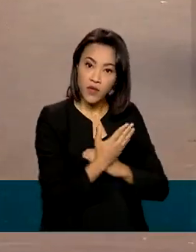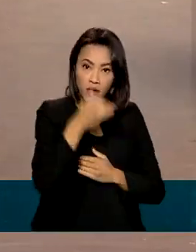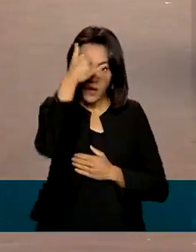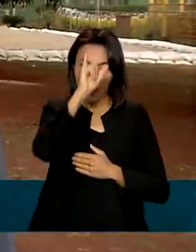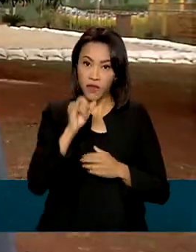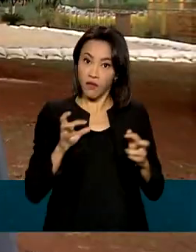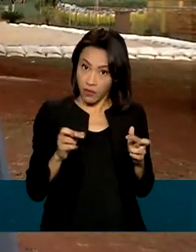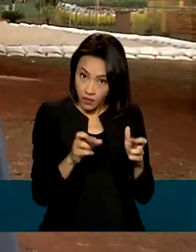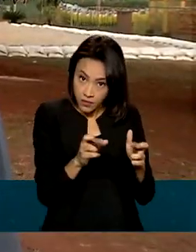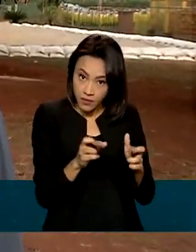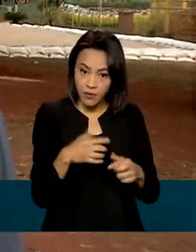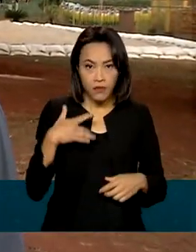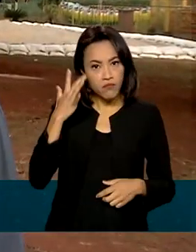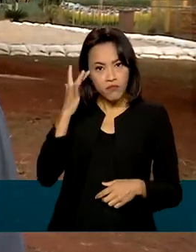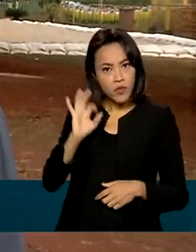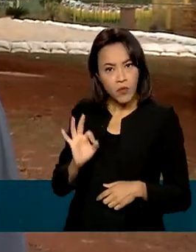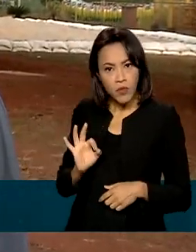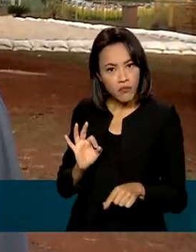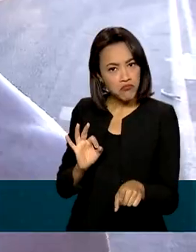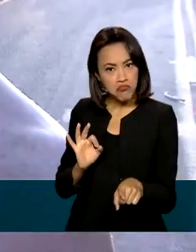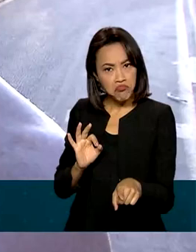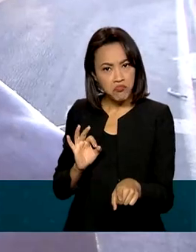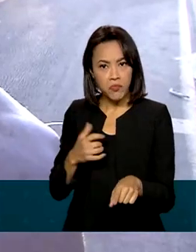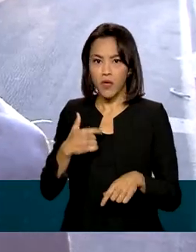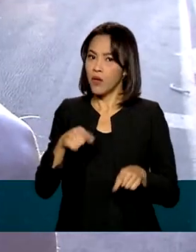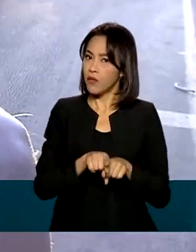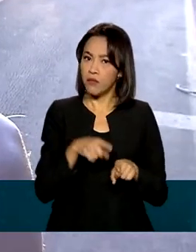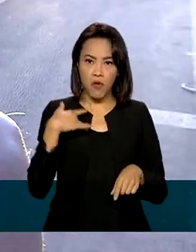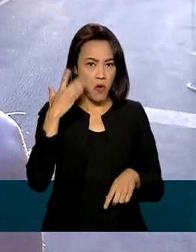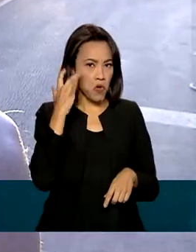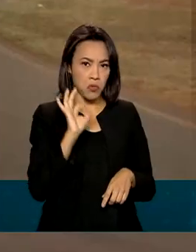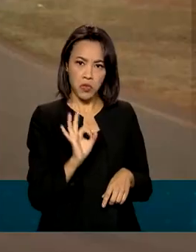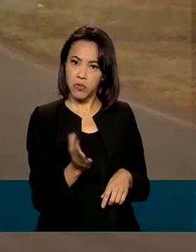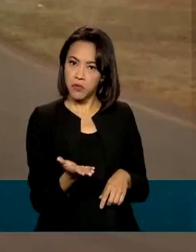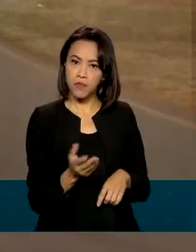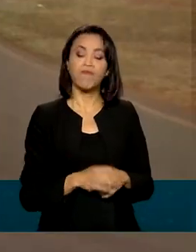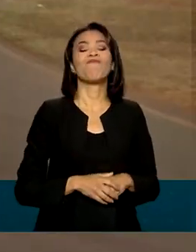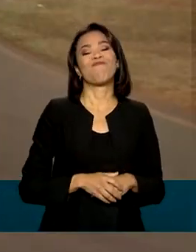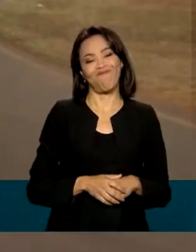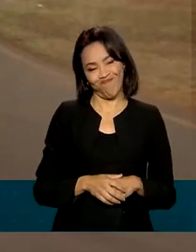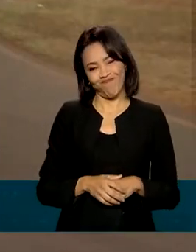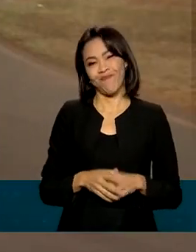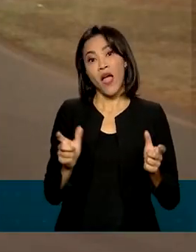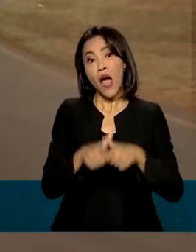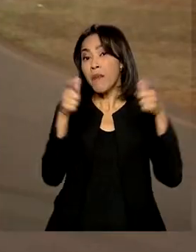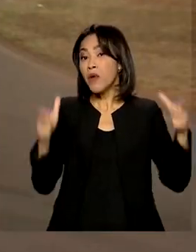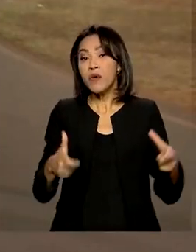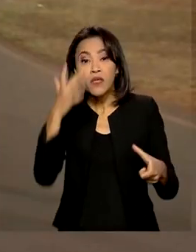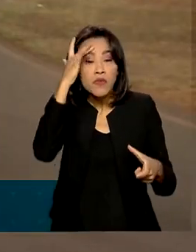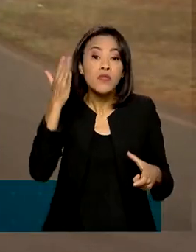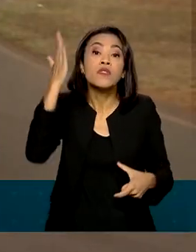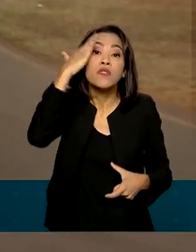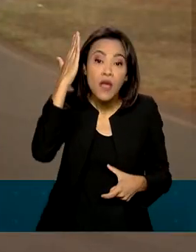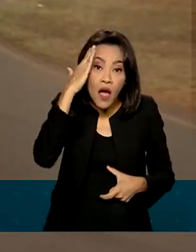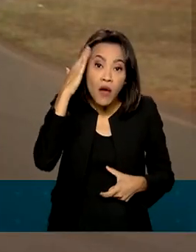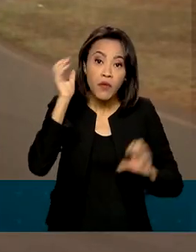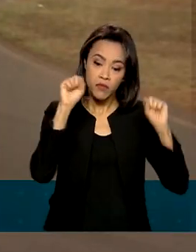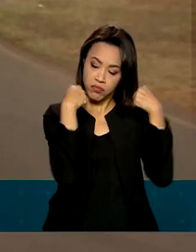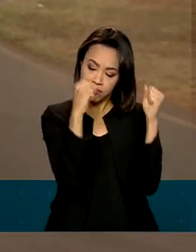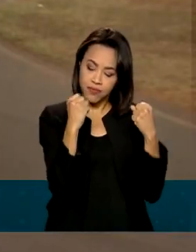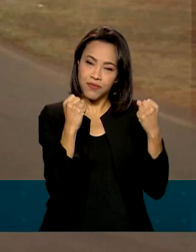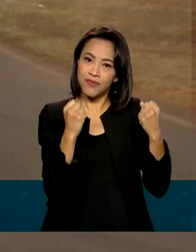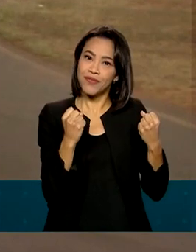o câncer? Não, não sabia. Nesse caso, não. Não, não sabia. A maioria das pessoas sabe que os exercícios trazem um bem